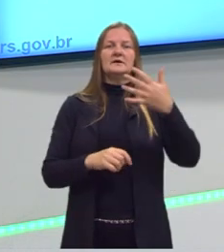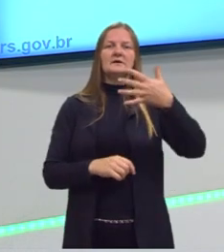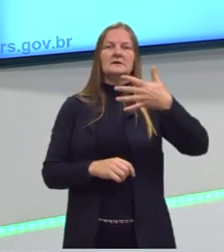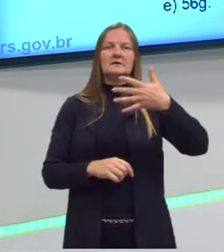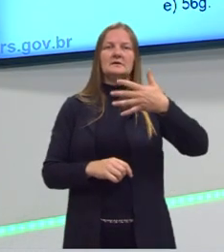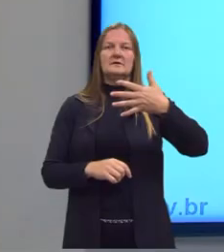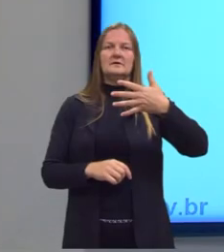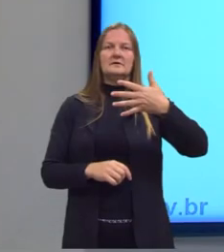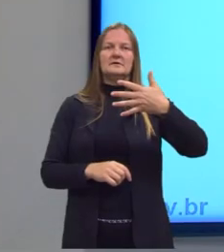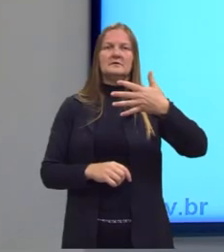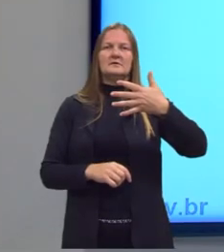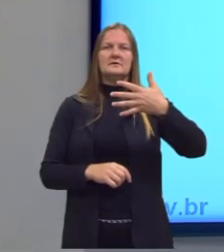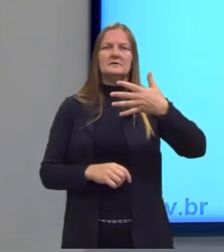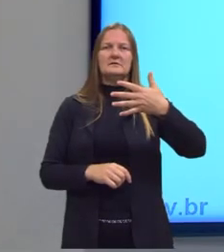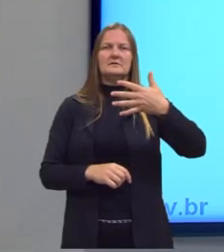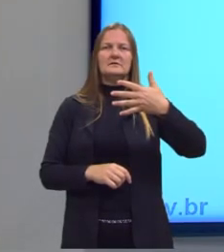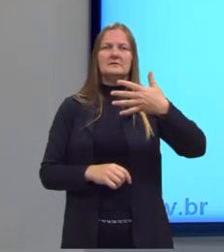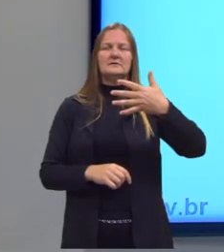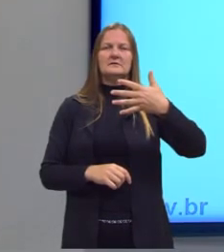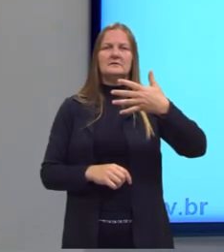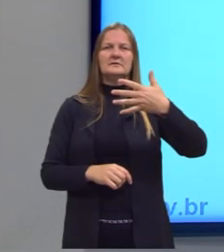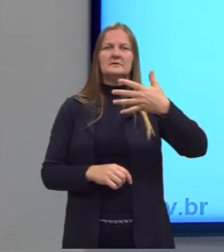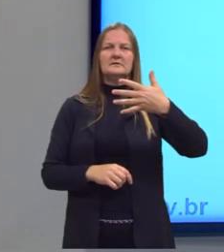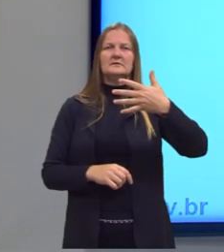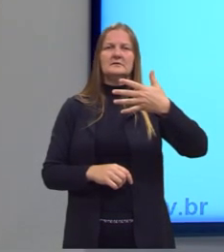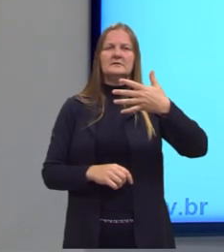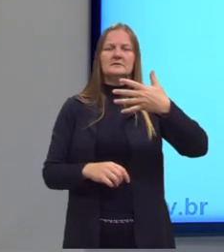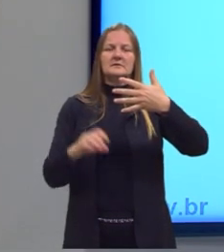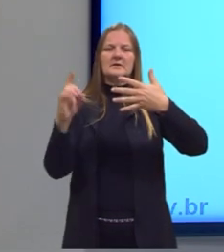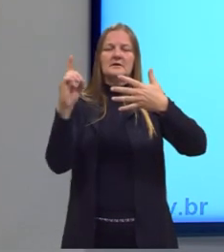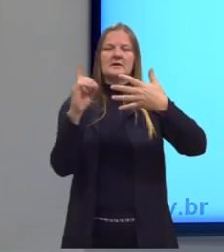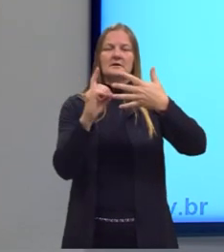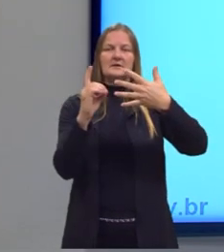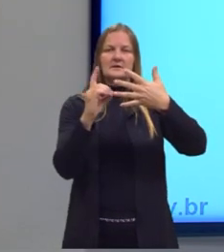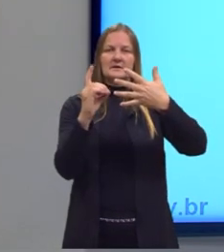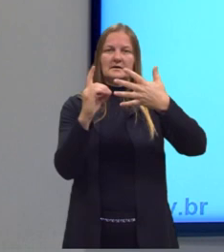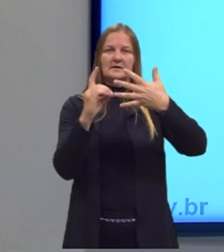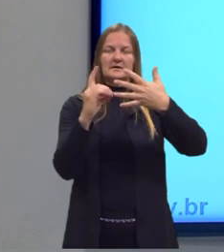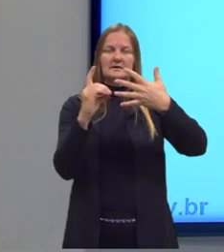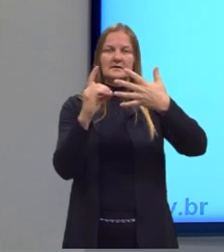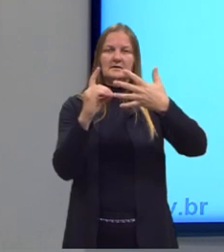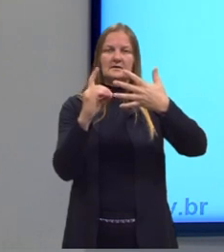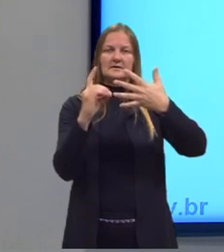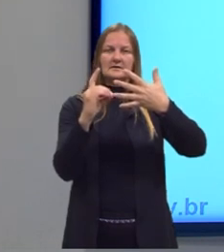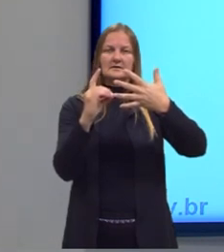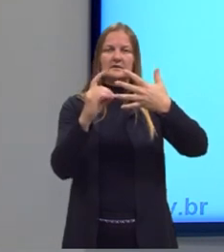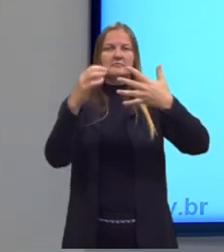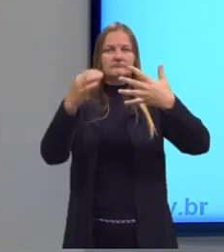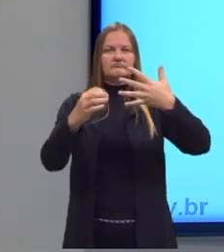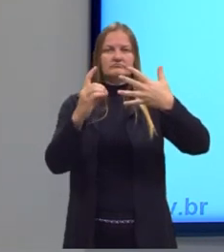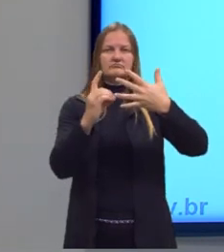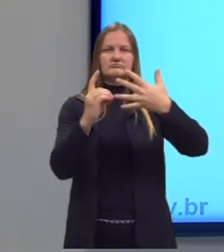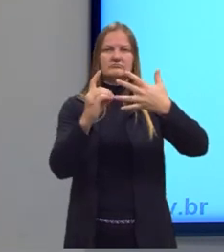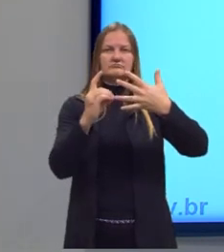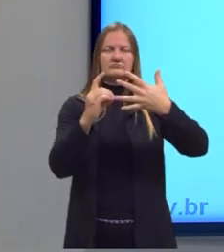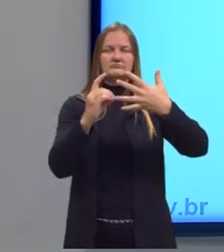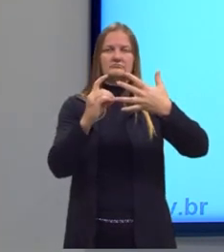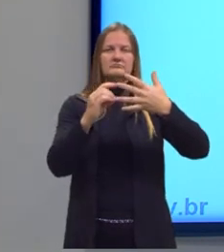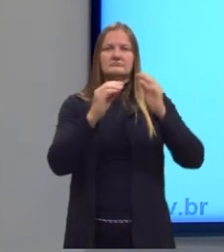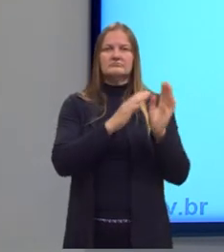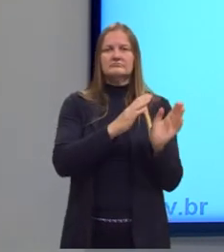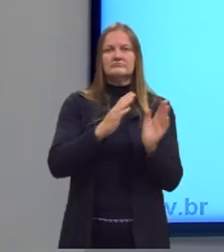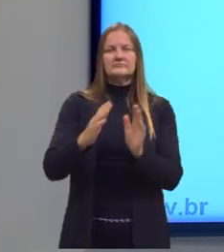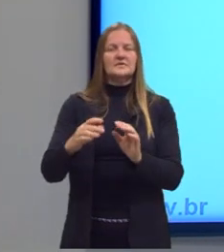deixa eu voltar aqui, a alternativa de 48 gramas. Então, seguindo esses cinco passos,